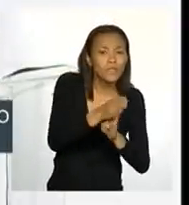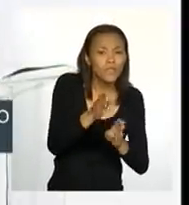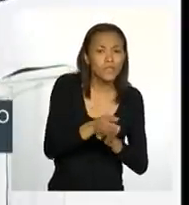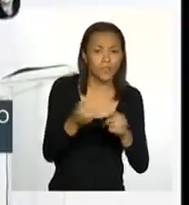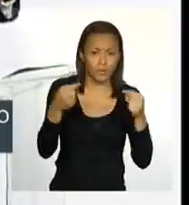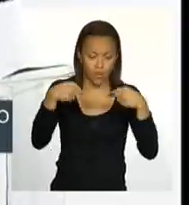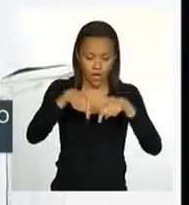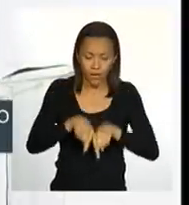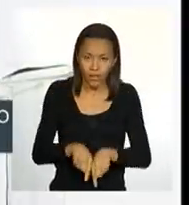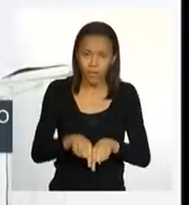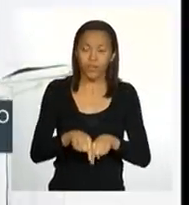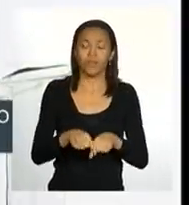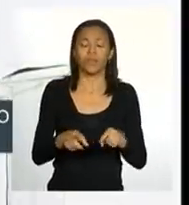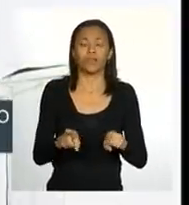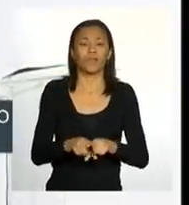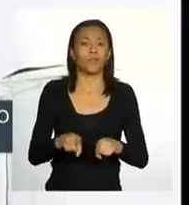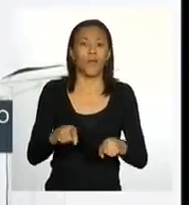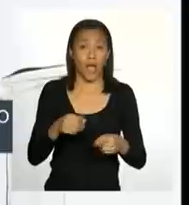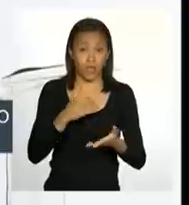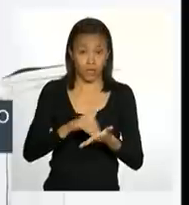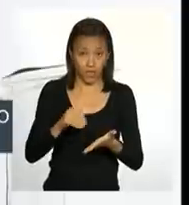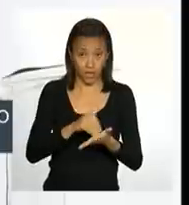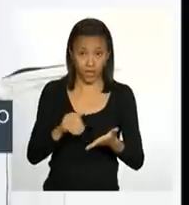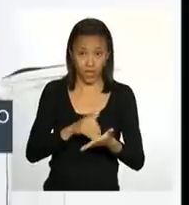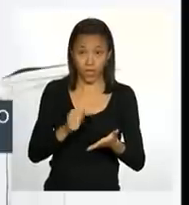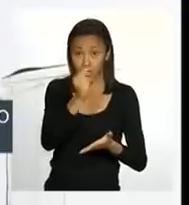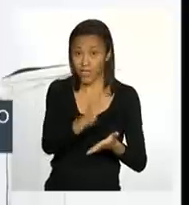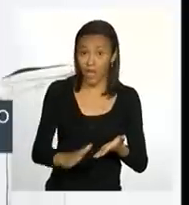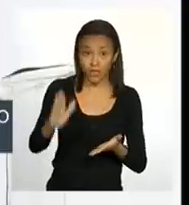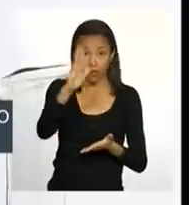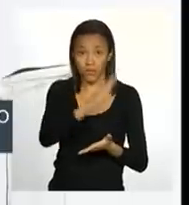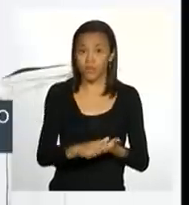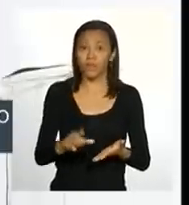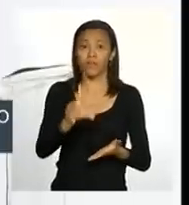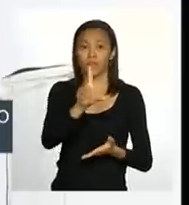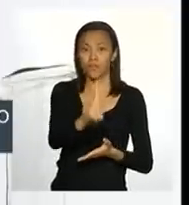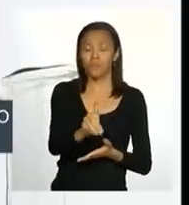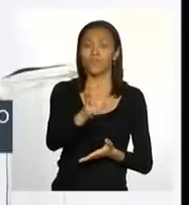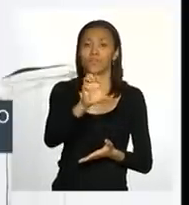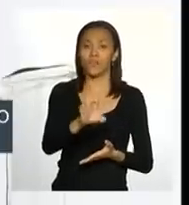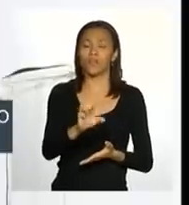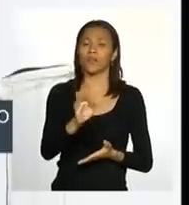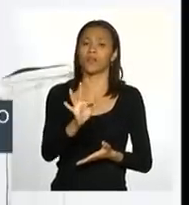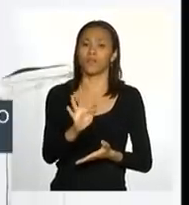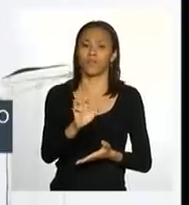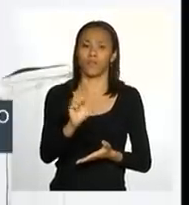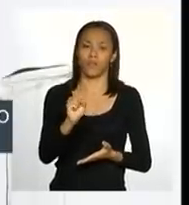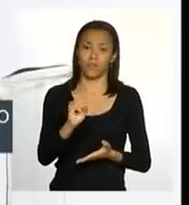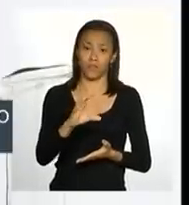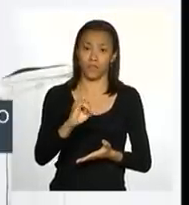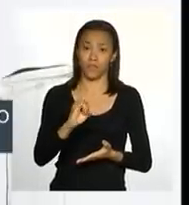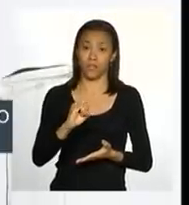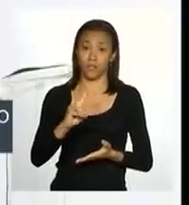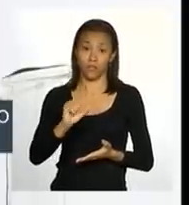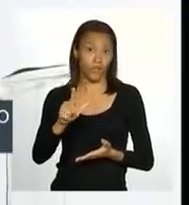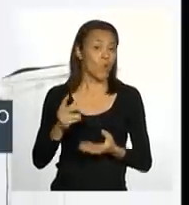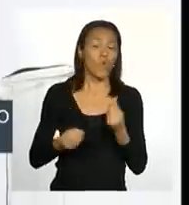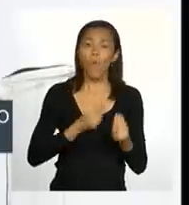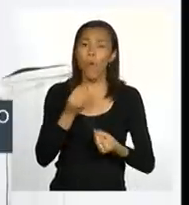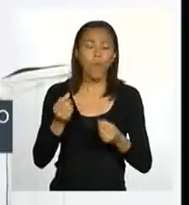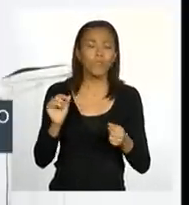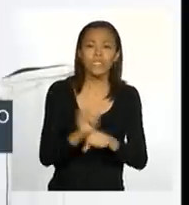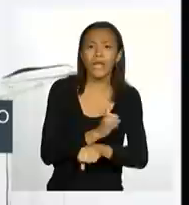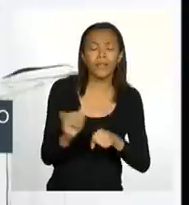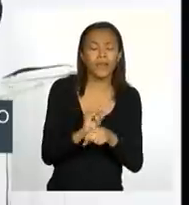Senado e orientando aqui a Secretaria Nacional de Defesa Civil sobre ações que precisam ser desencadeadas ou